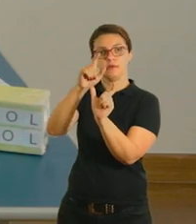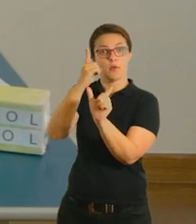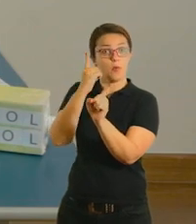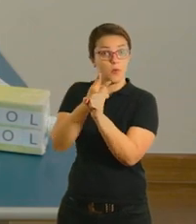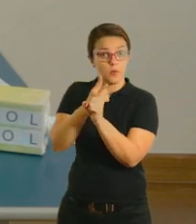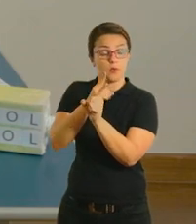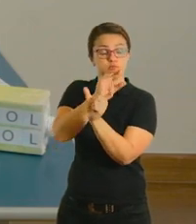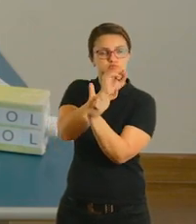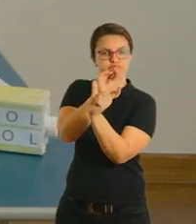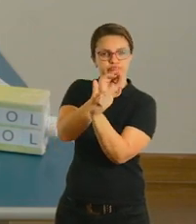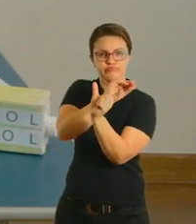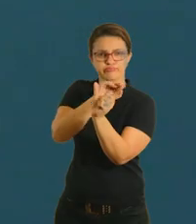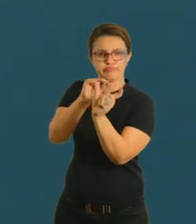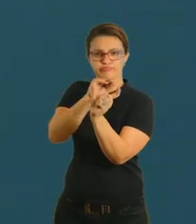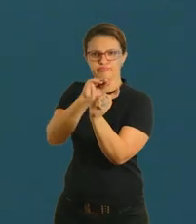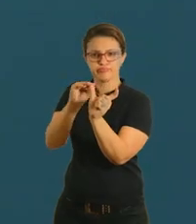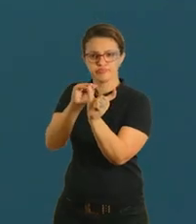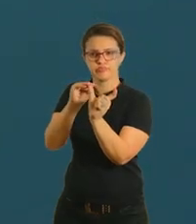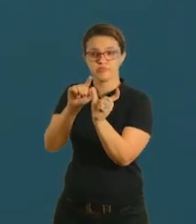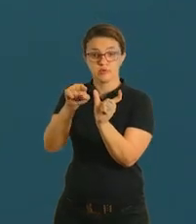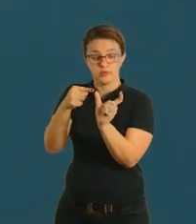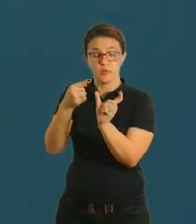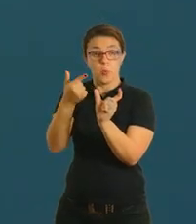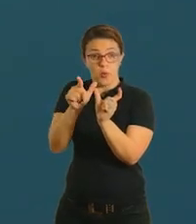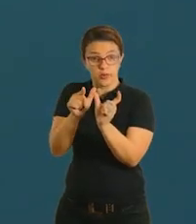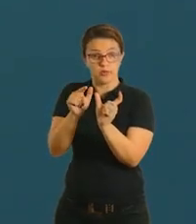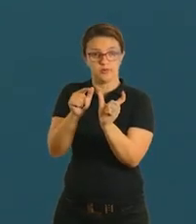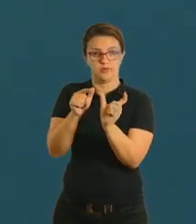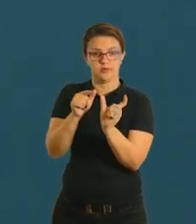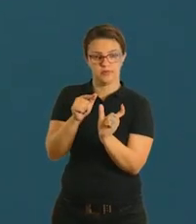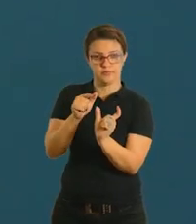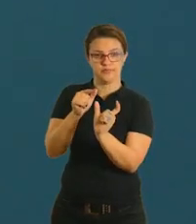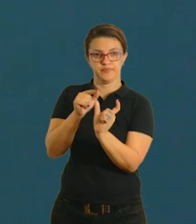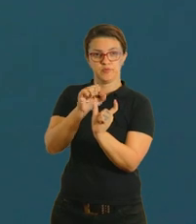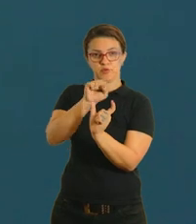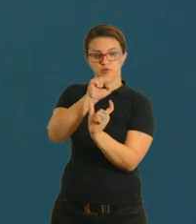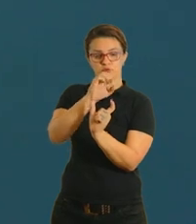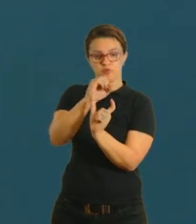sol. Sol, as letrinhas do sol.